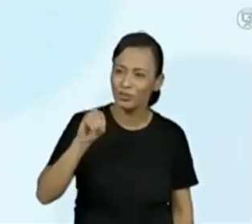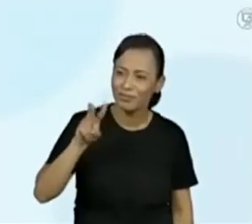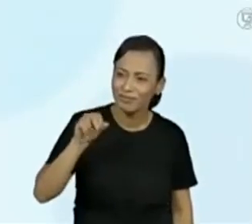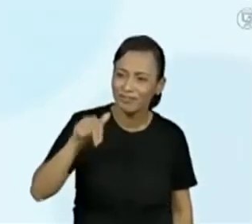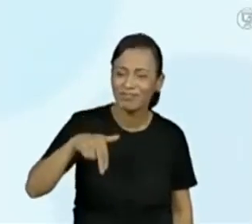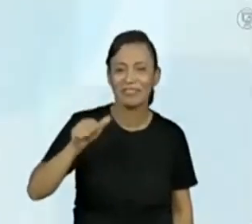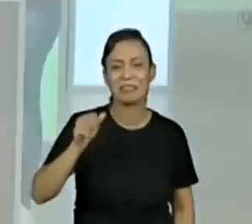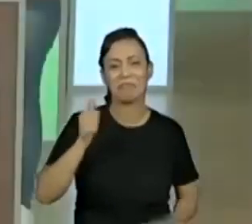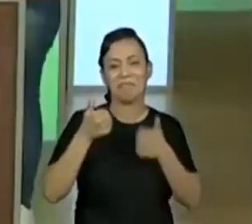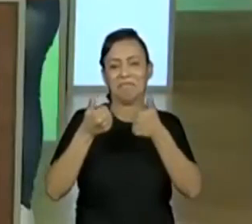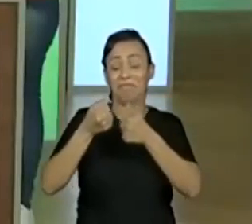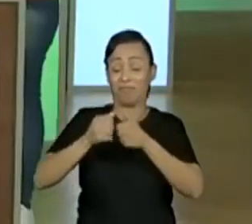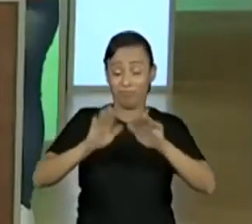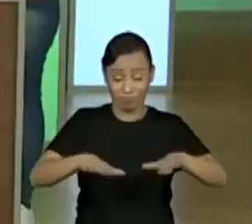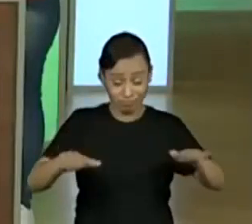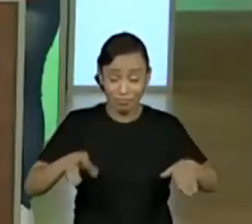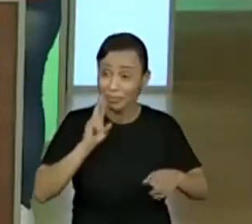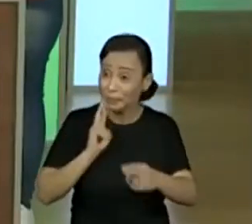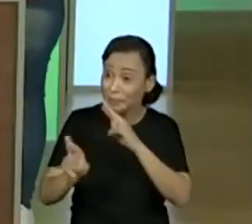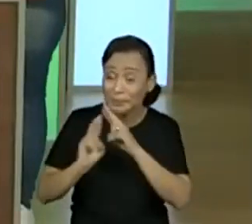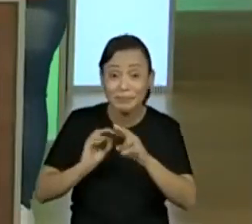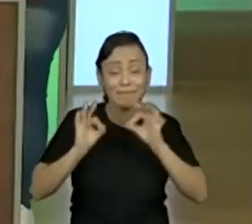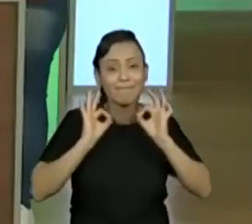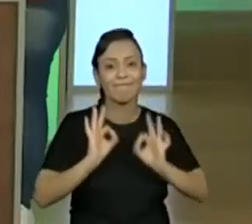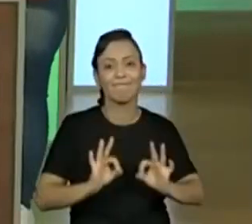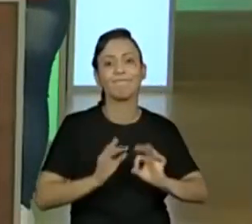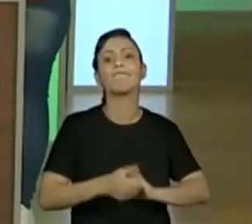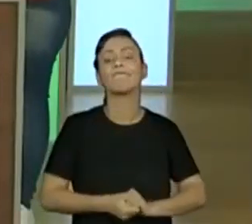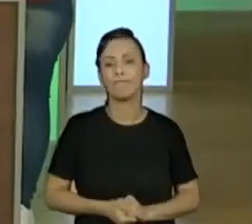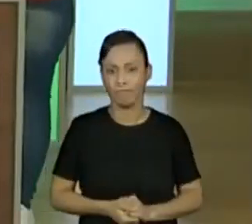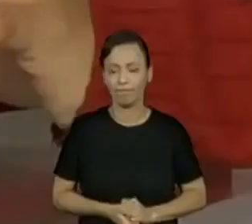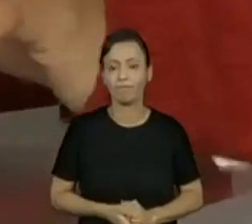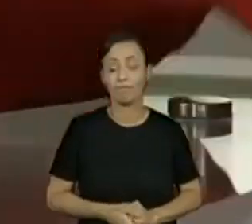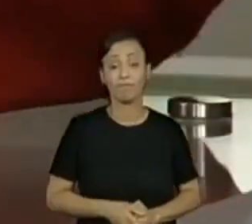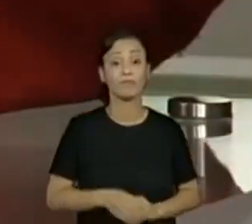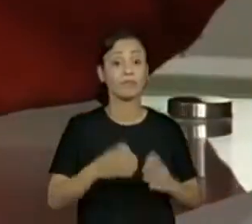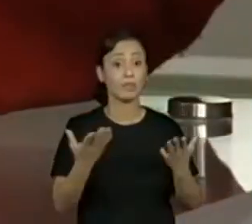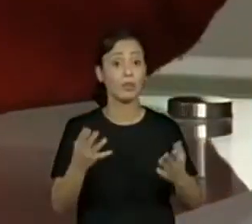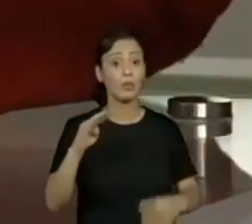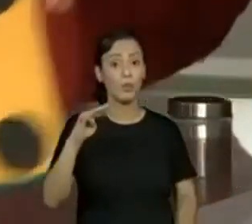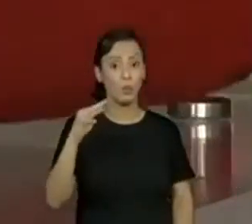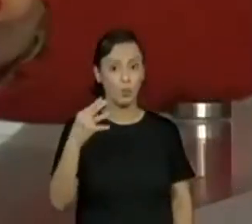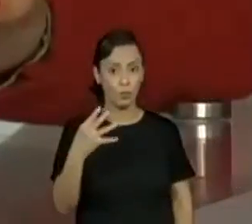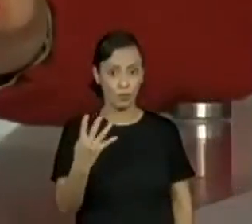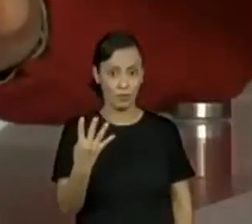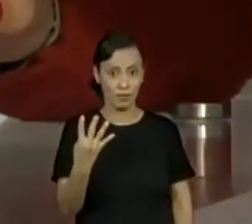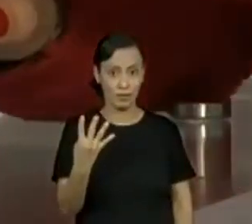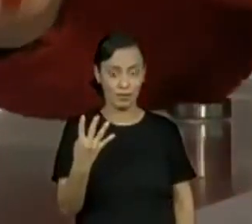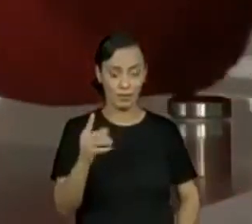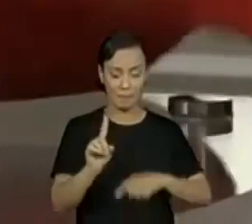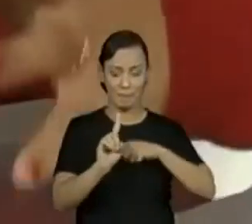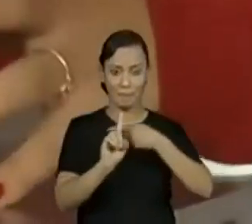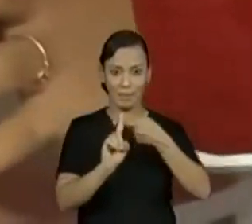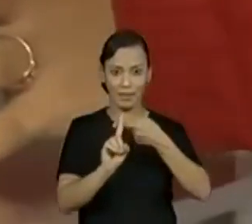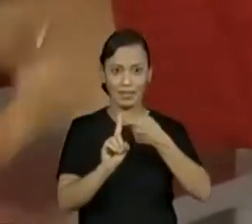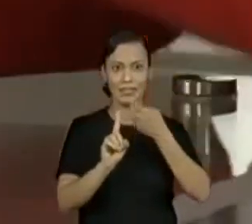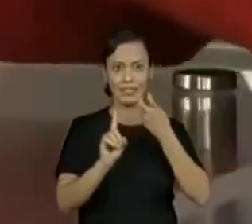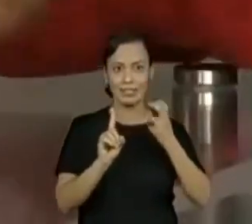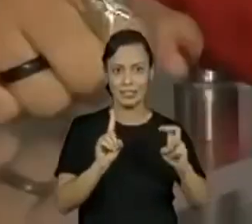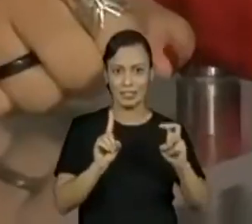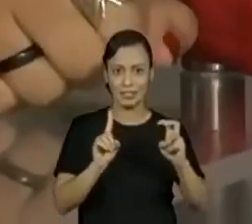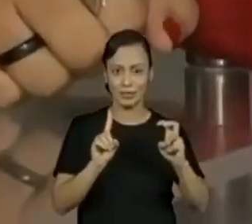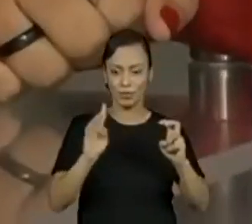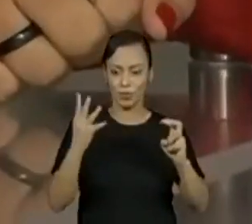fácil? Ficou, né? Porque nós já fizemos a contagem do quatro mais cinco. Agora, vamos inverter para ver se muda o